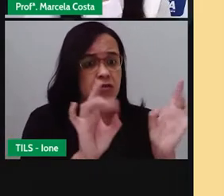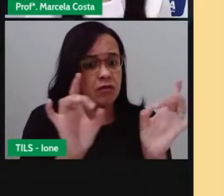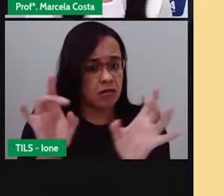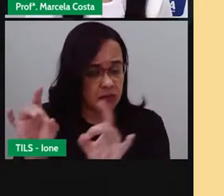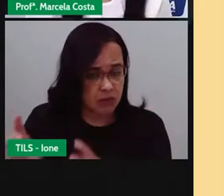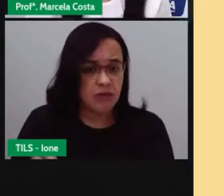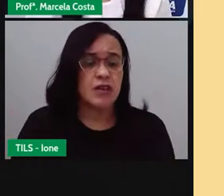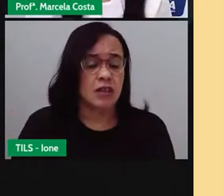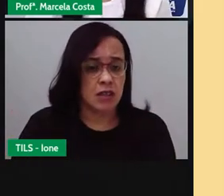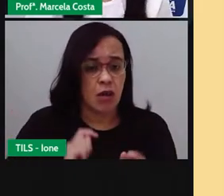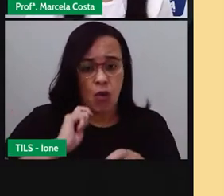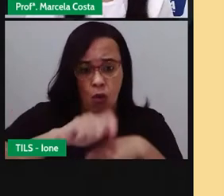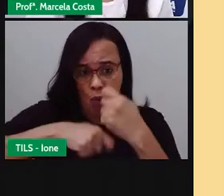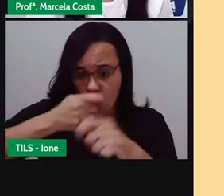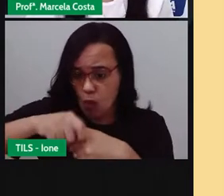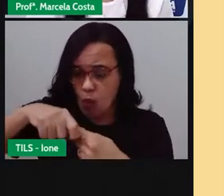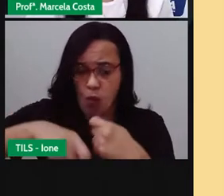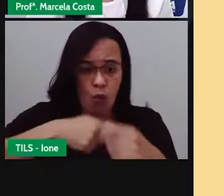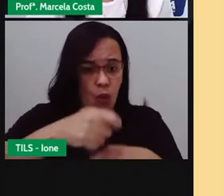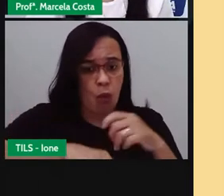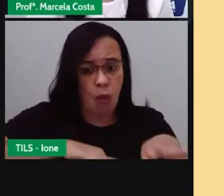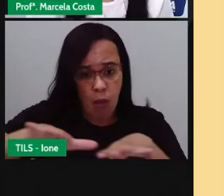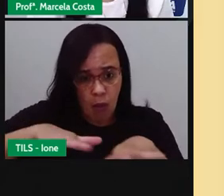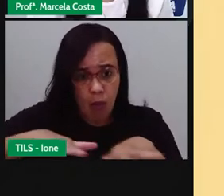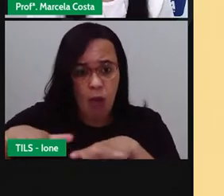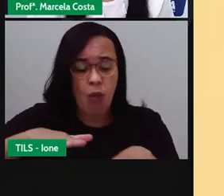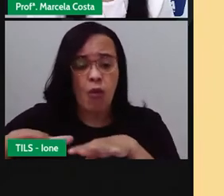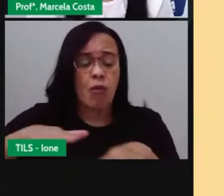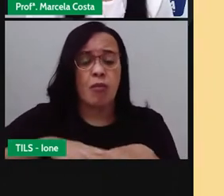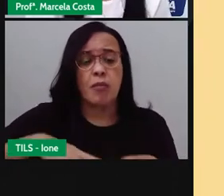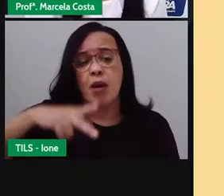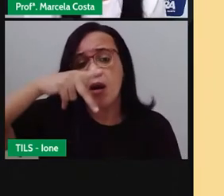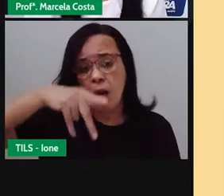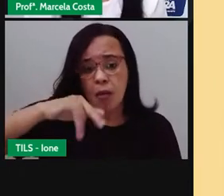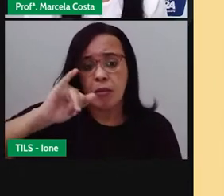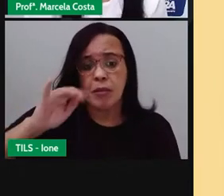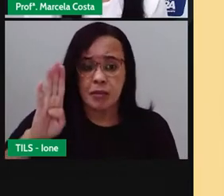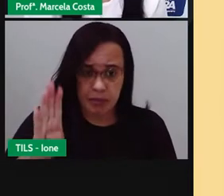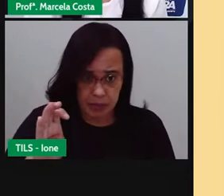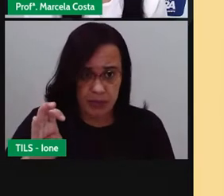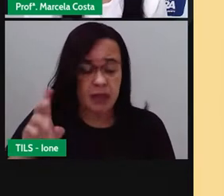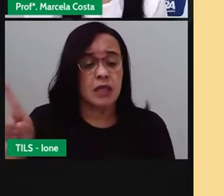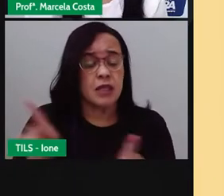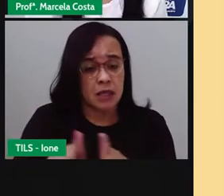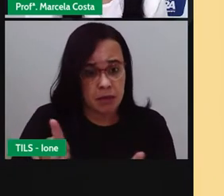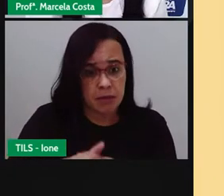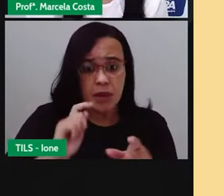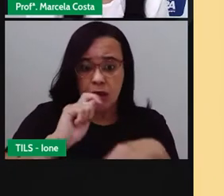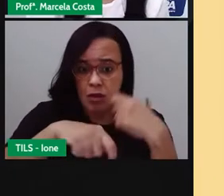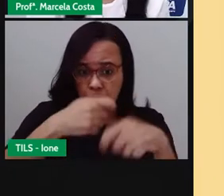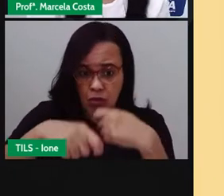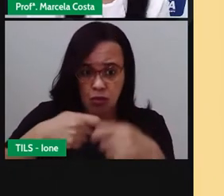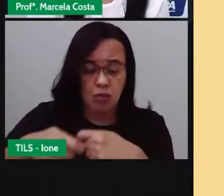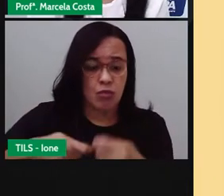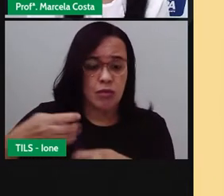tem movimentado o PIB da cidade, movimentando a economia de férias de centenas.